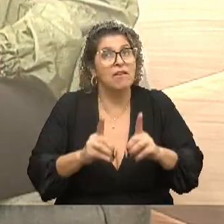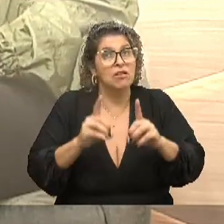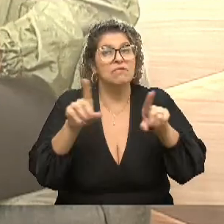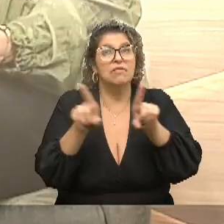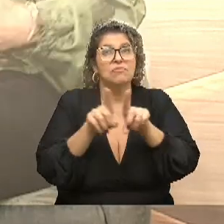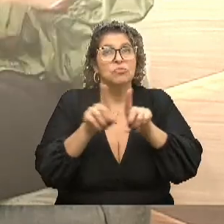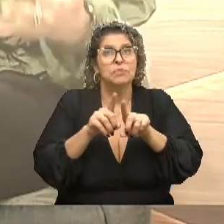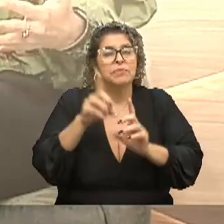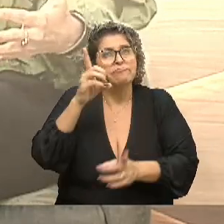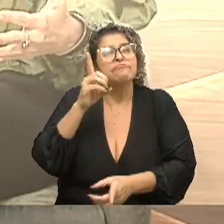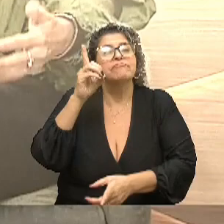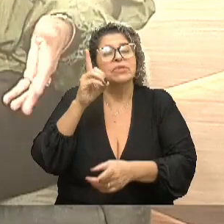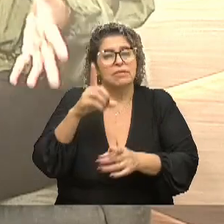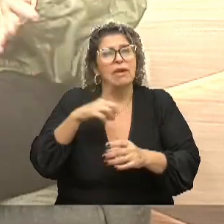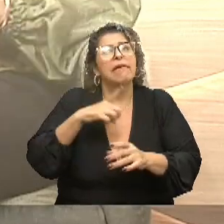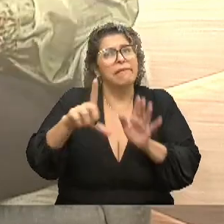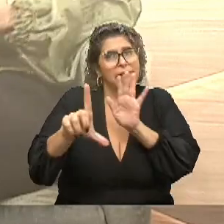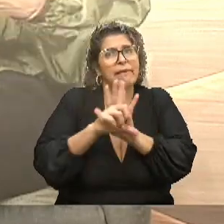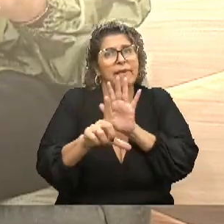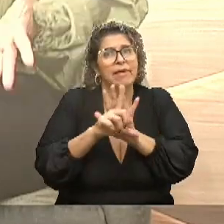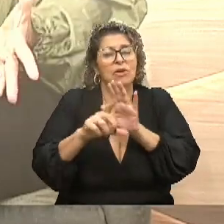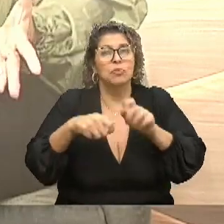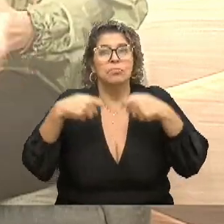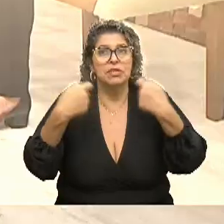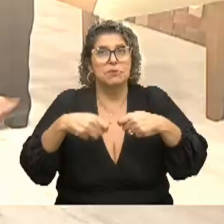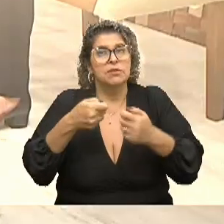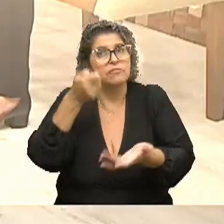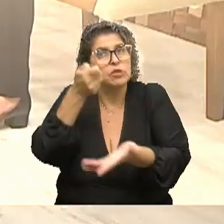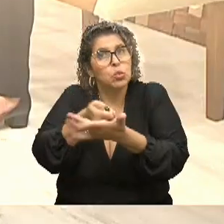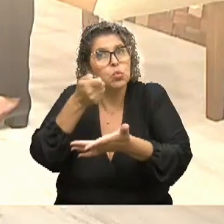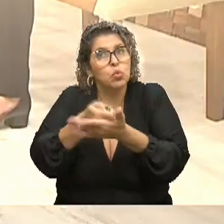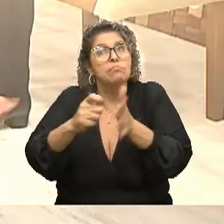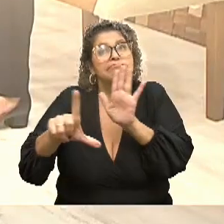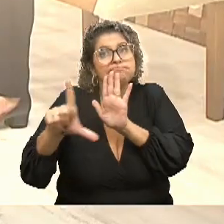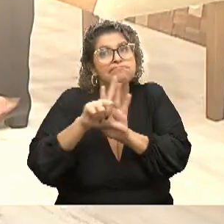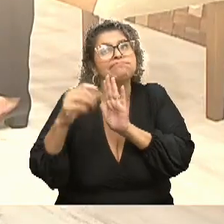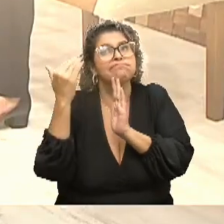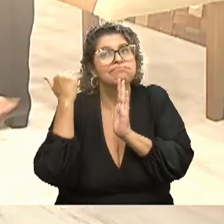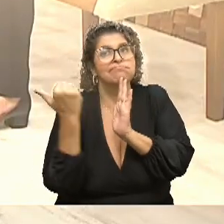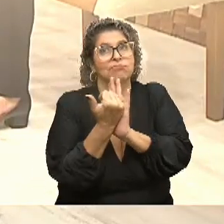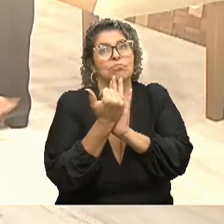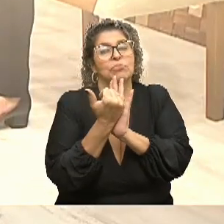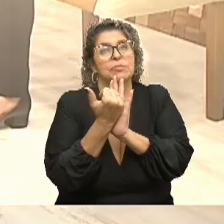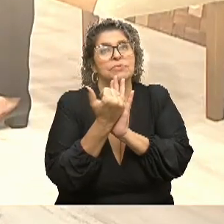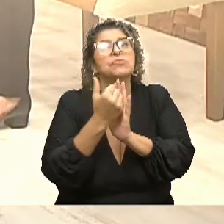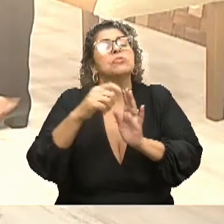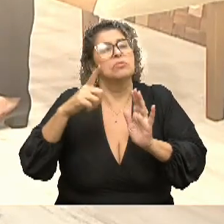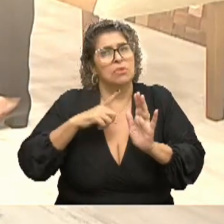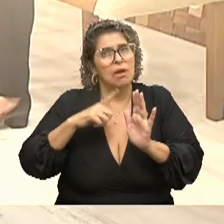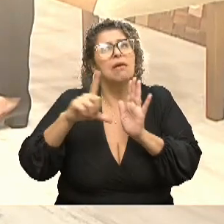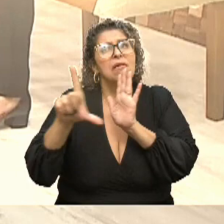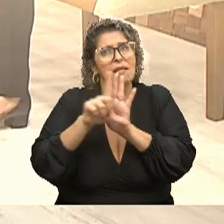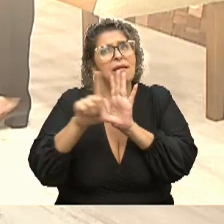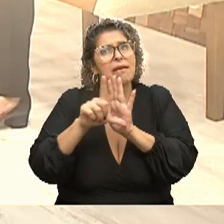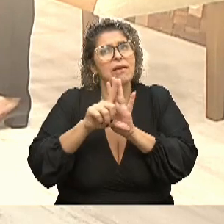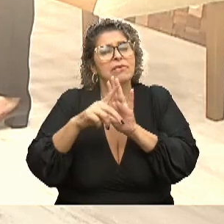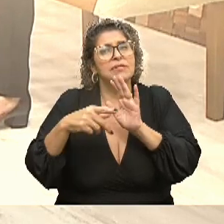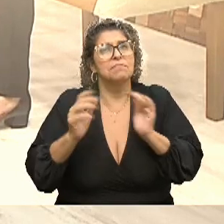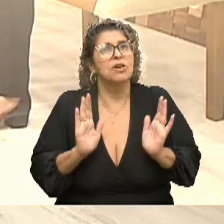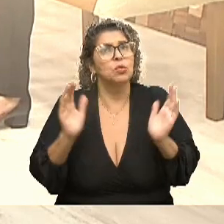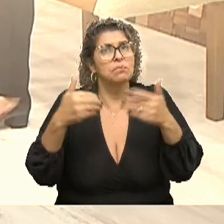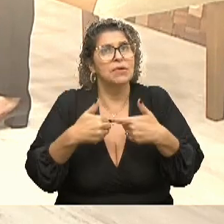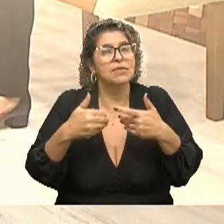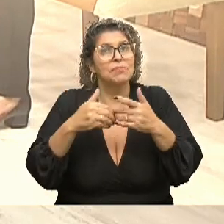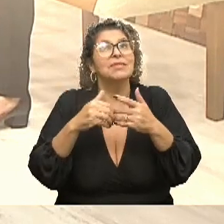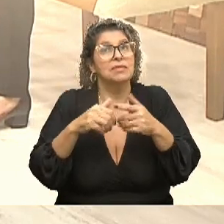questão da detecção, tem lei. A gente precisa que faça cumprir. Às vezes, a gente chega nessa questão de que tem leis para os autistas, mas precisam